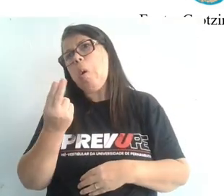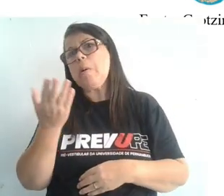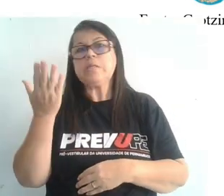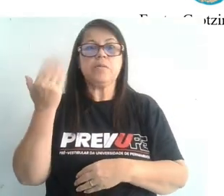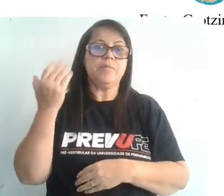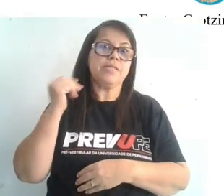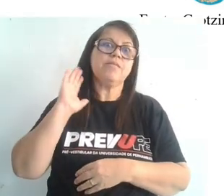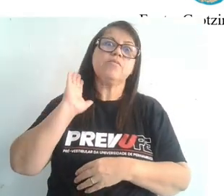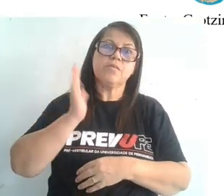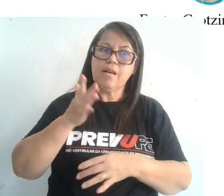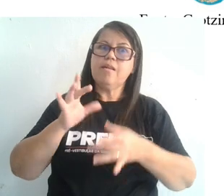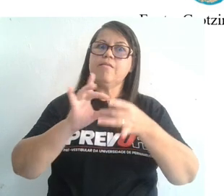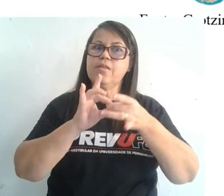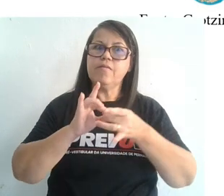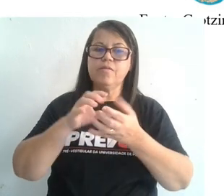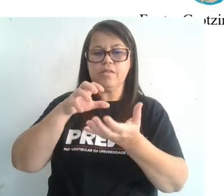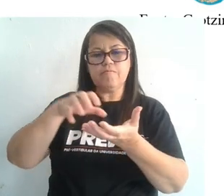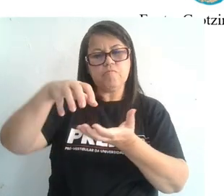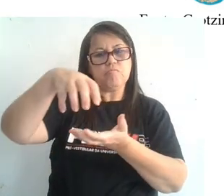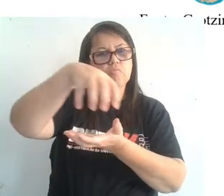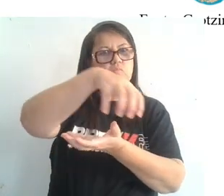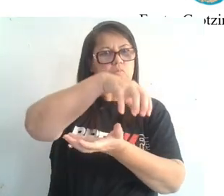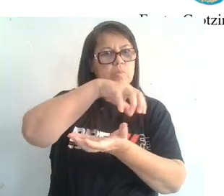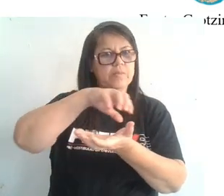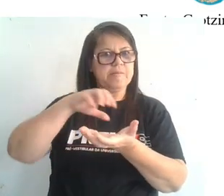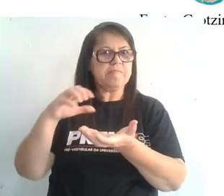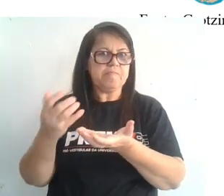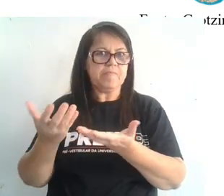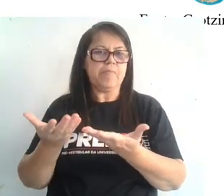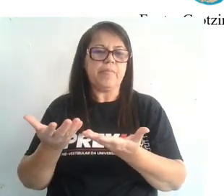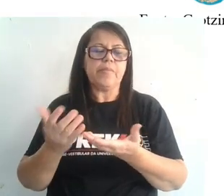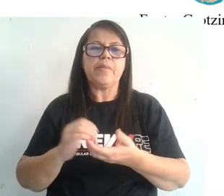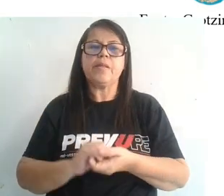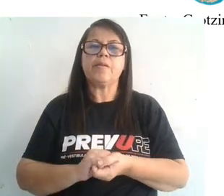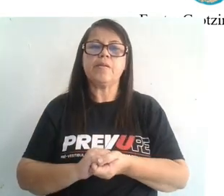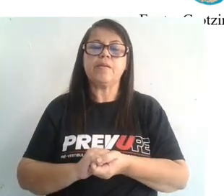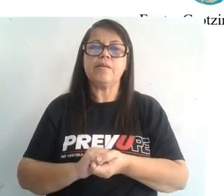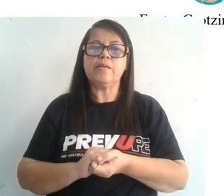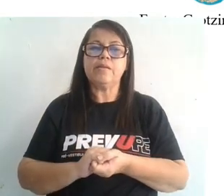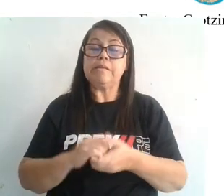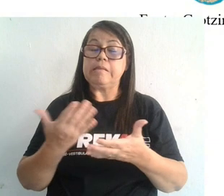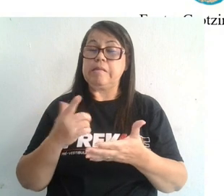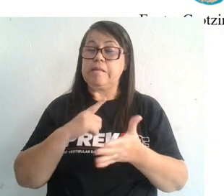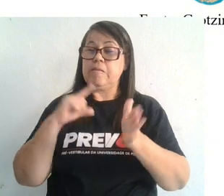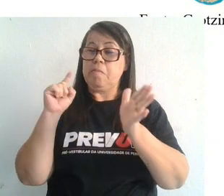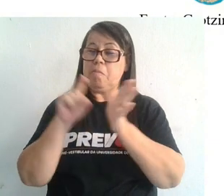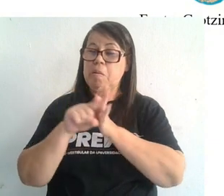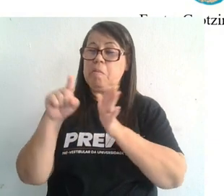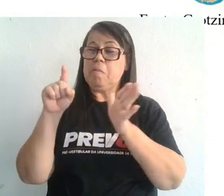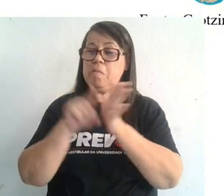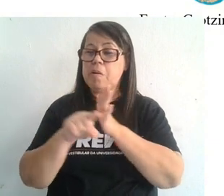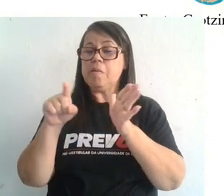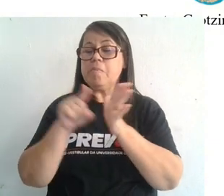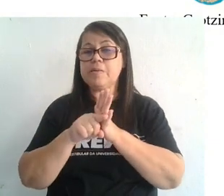esses continentes estavam unidos? Então houve muitos questionamentos. Então você